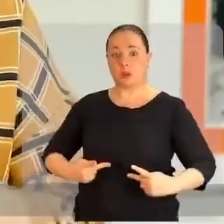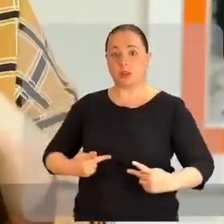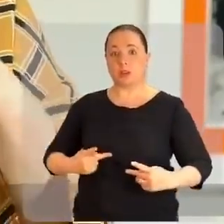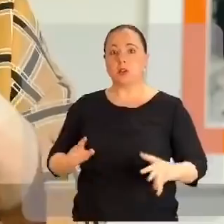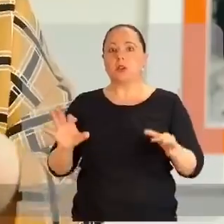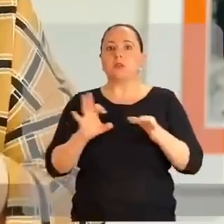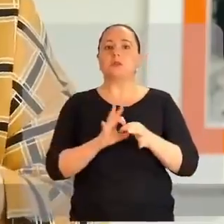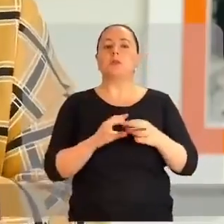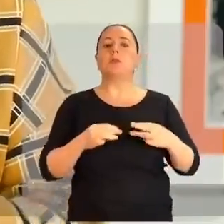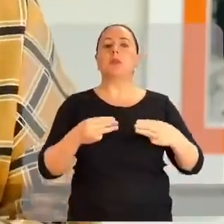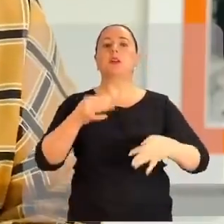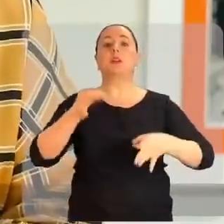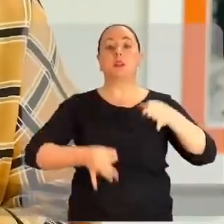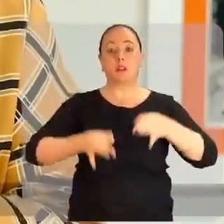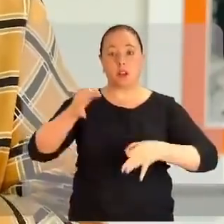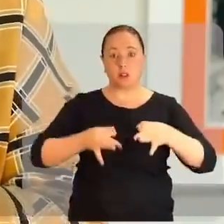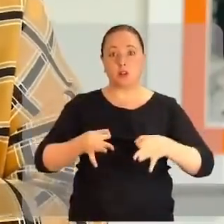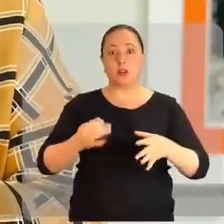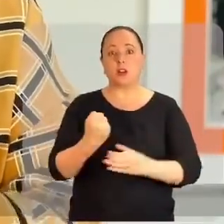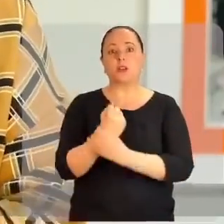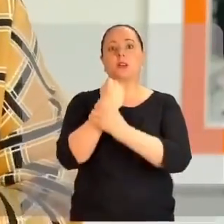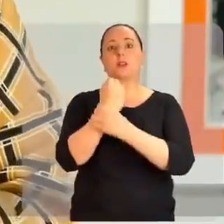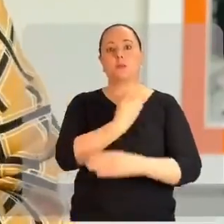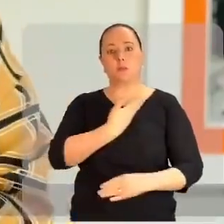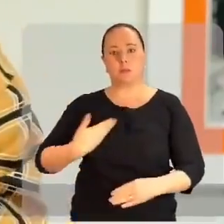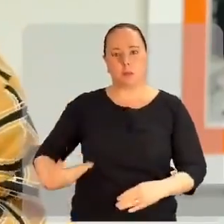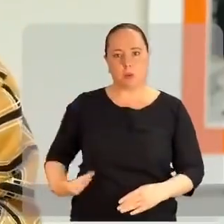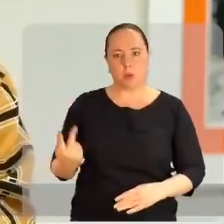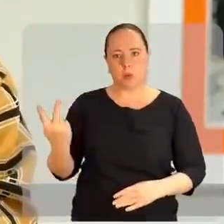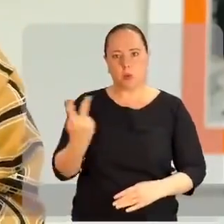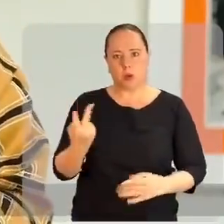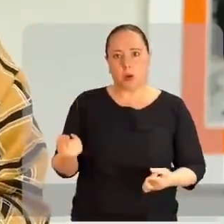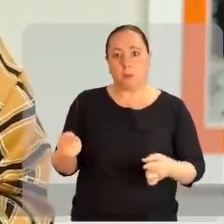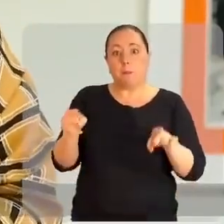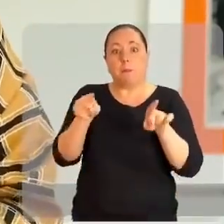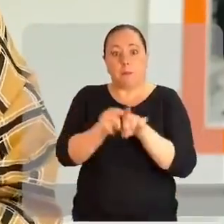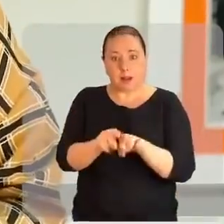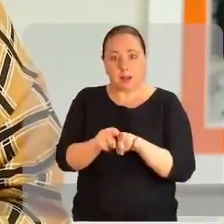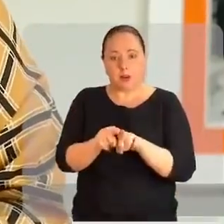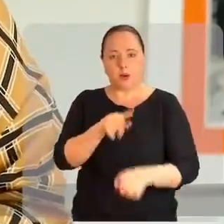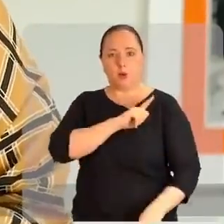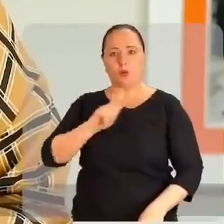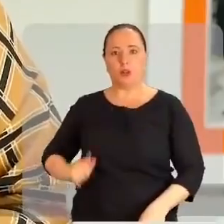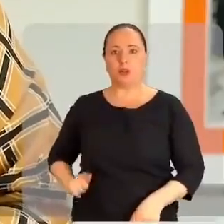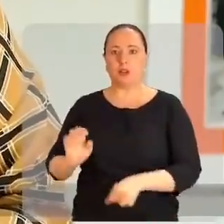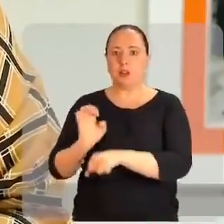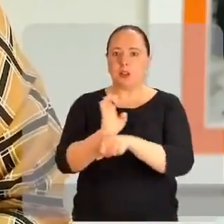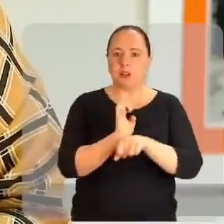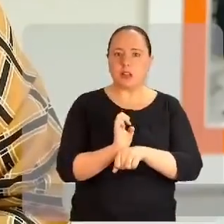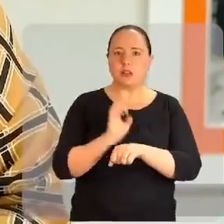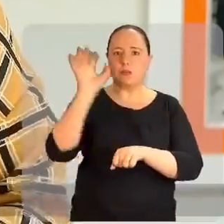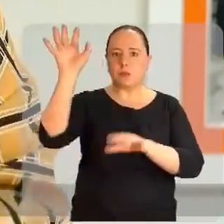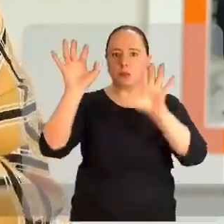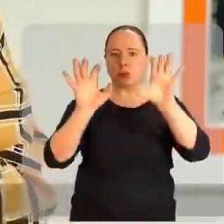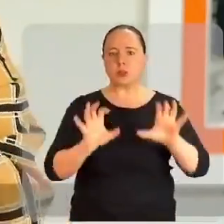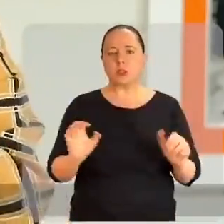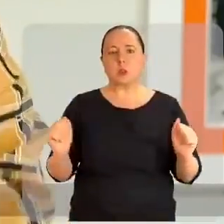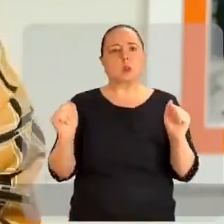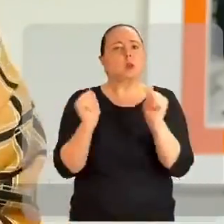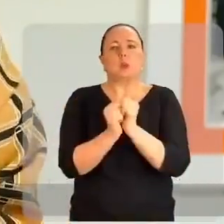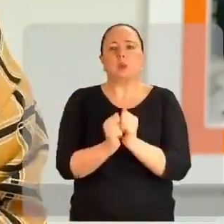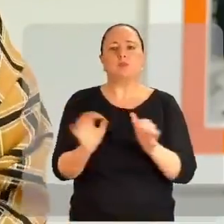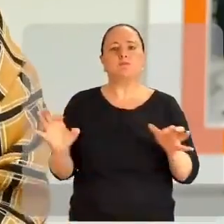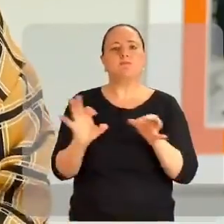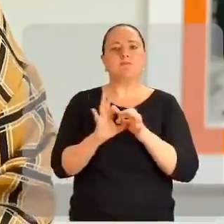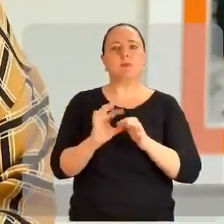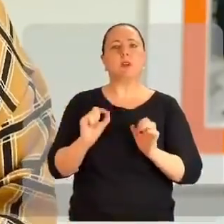Humanos e o Ministério da Justiça e da Segurança Pública, em parceria com os governos estaduais, estão